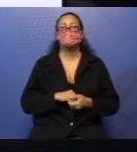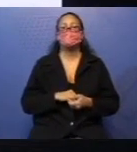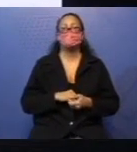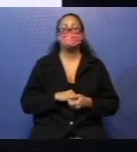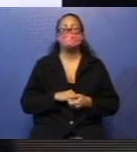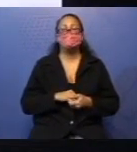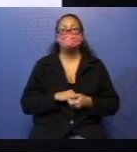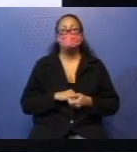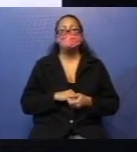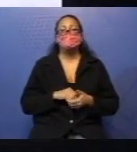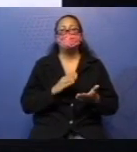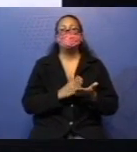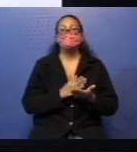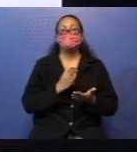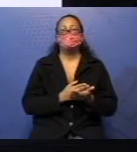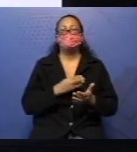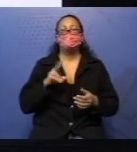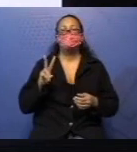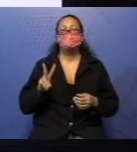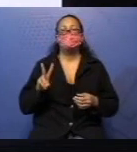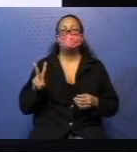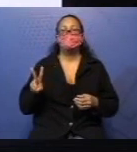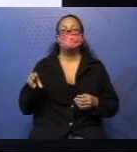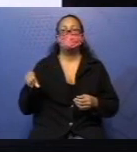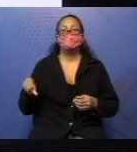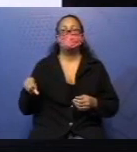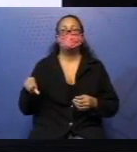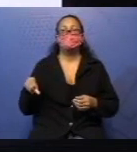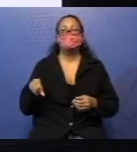Seguindo, página 229.